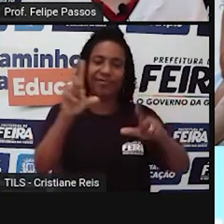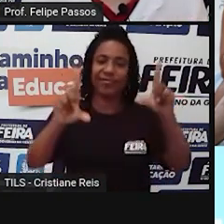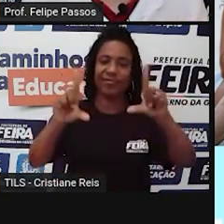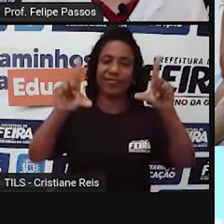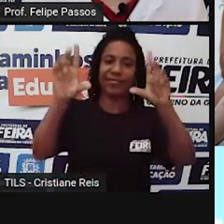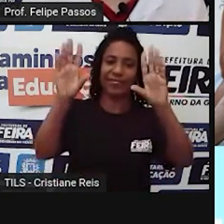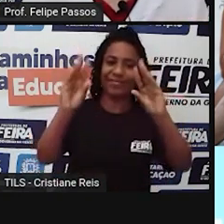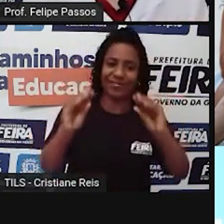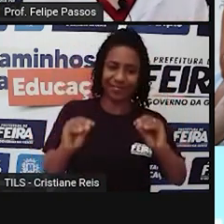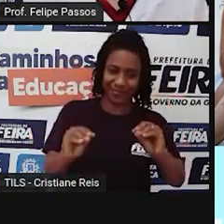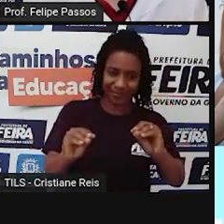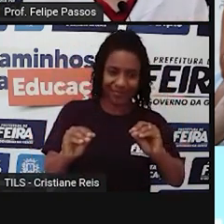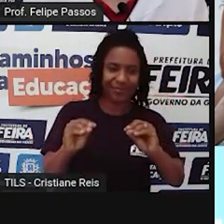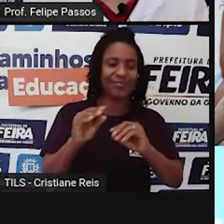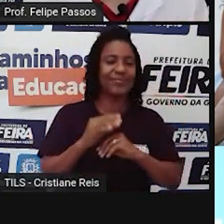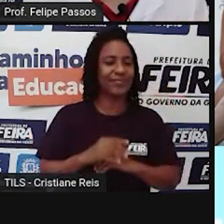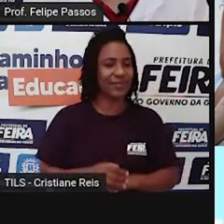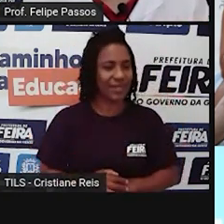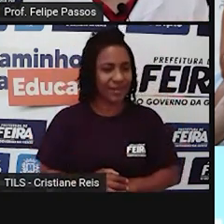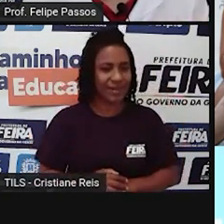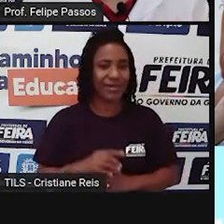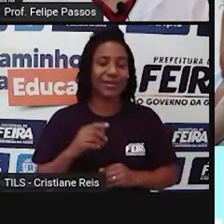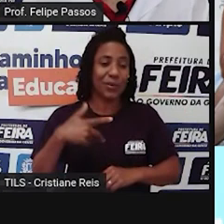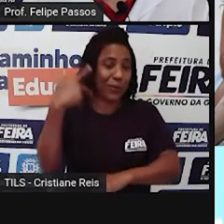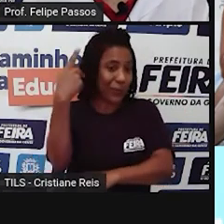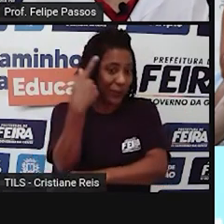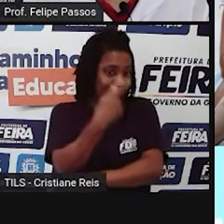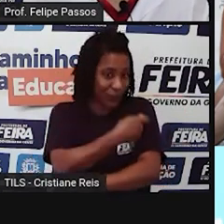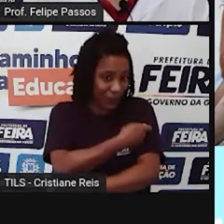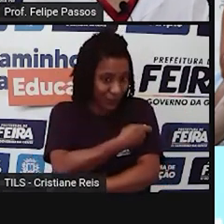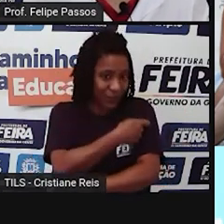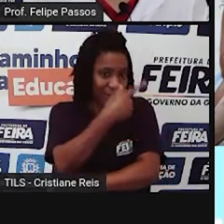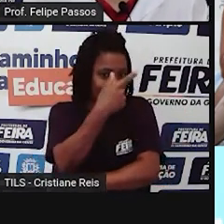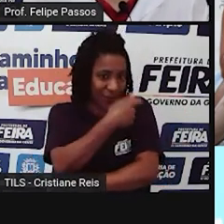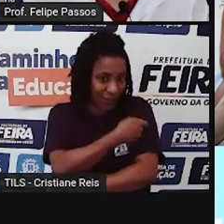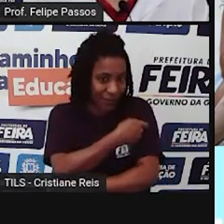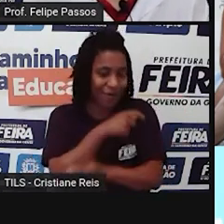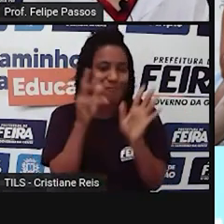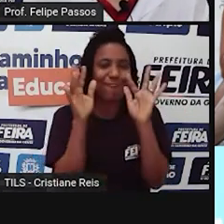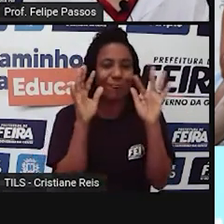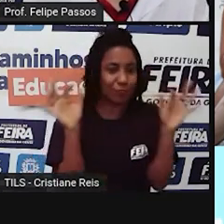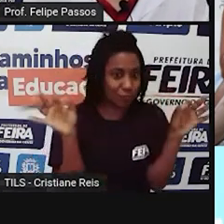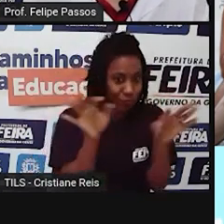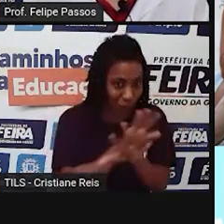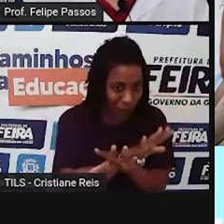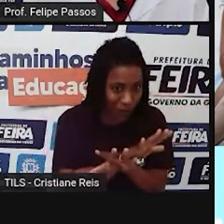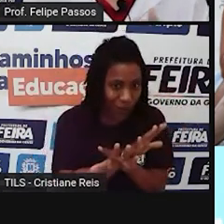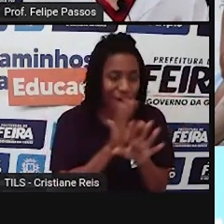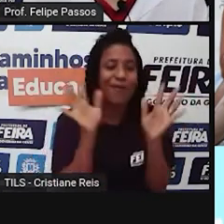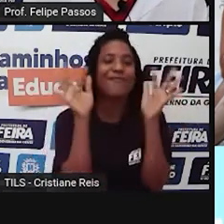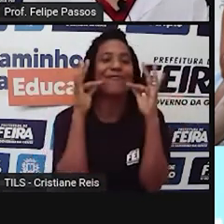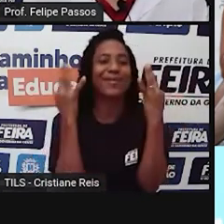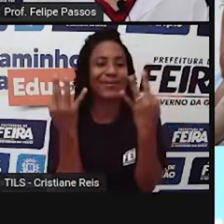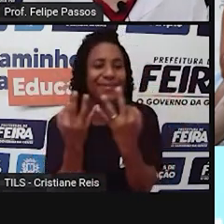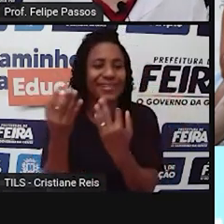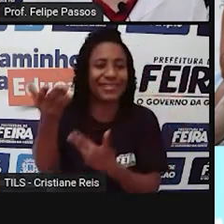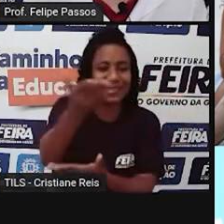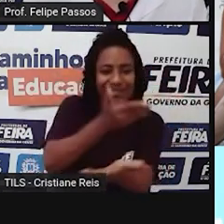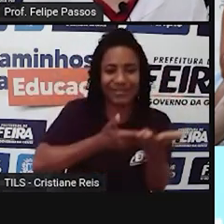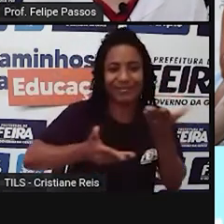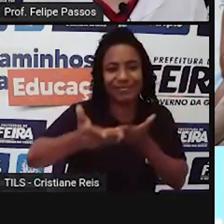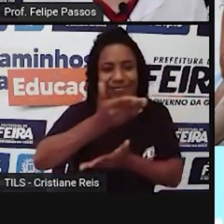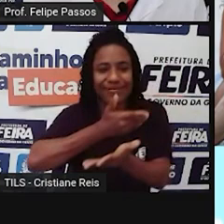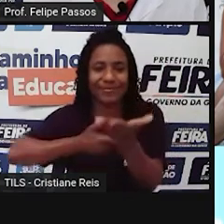vacinado, né? Vamos aproveitar melhor os tempos com os amigos, com a família, para a gente não se